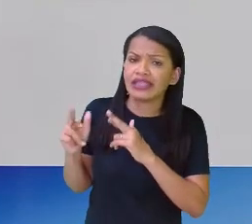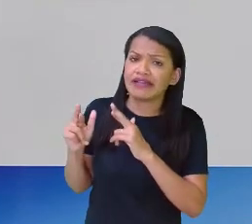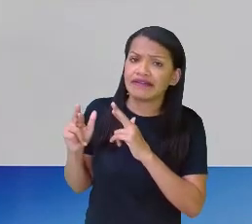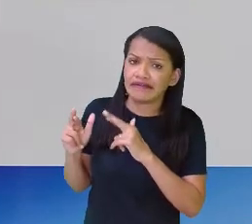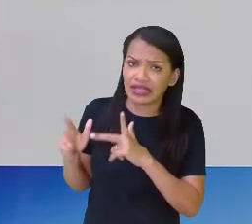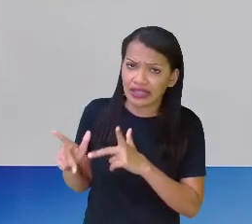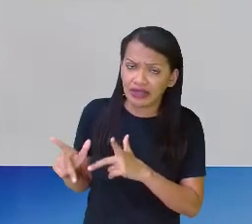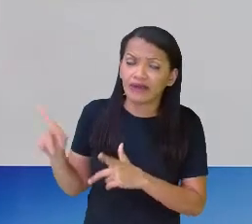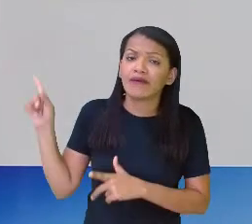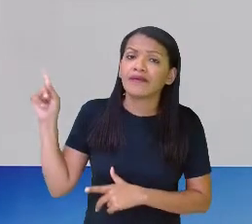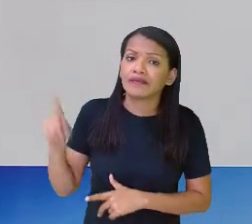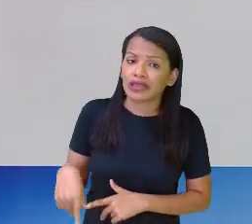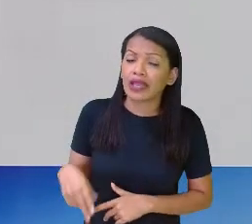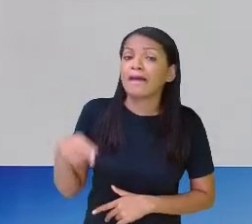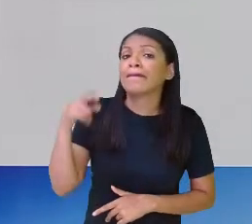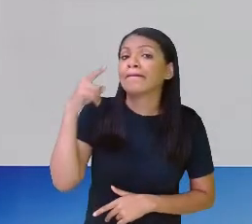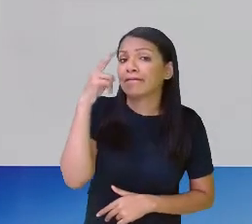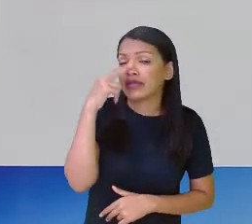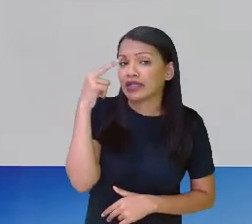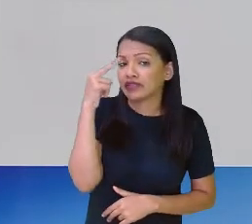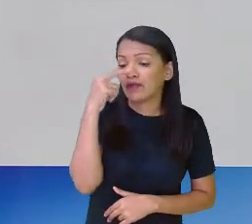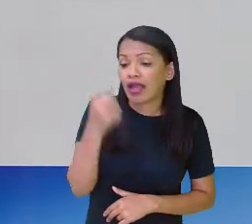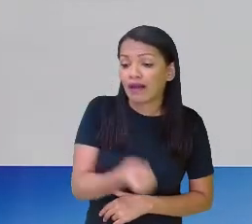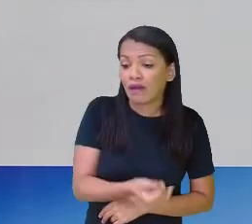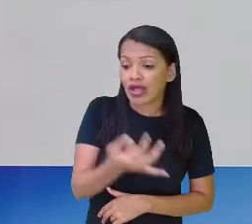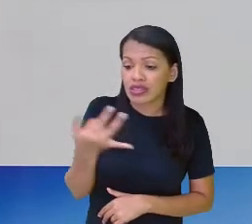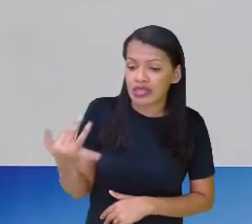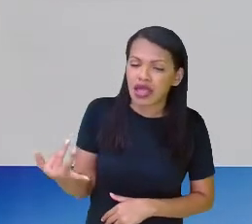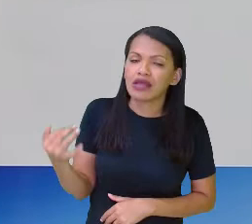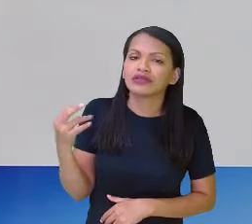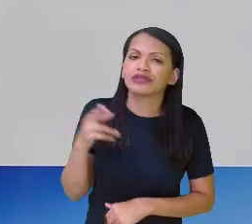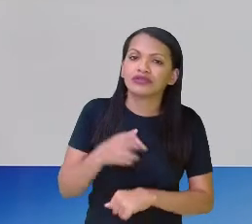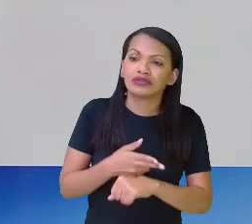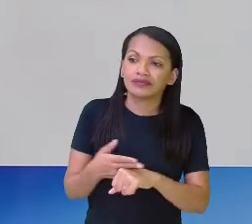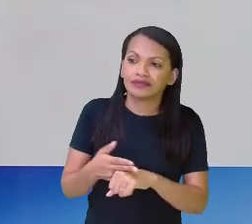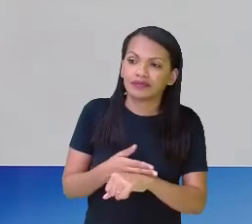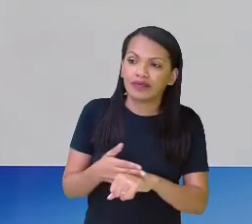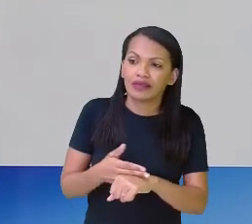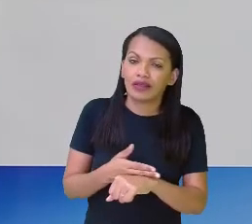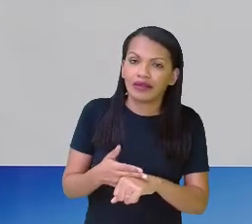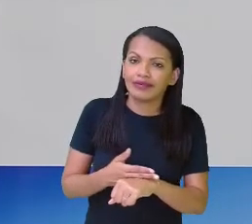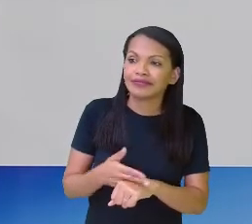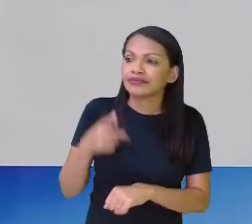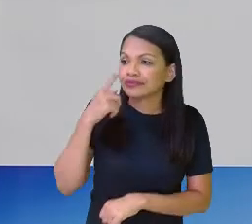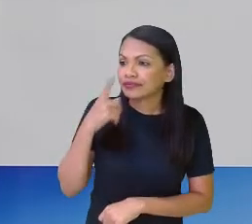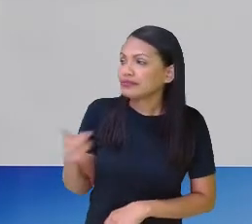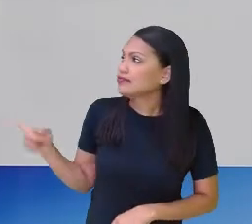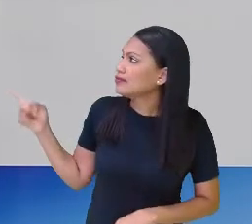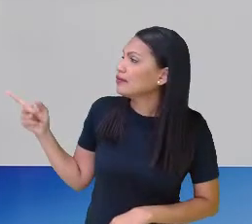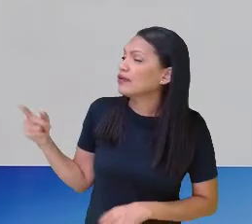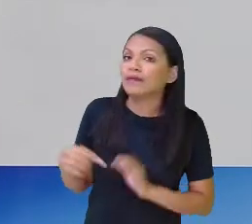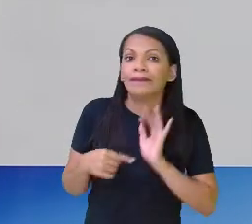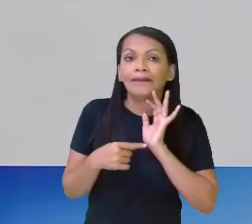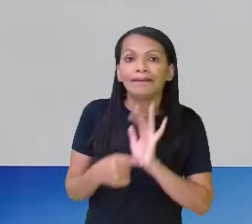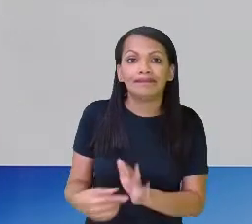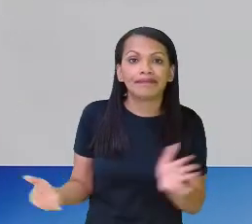Comeram a mesma quantidade de chocolate. E eu vou te mostrar aqui, ó.